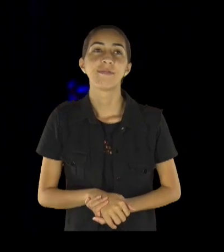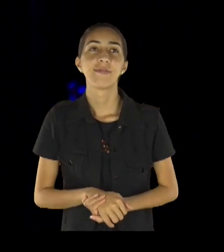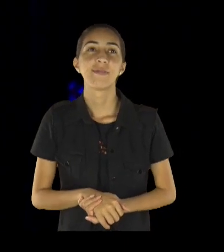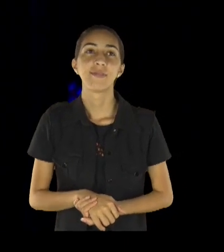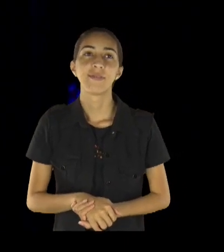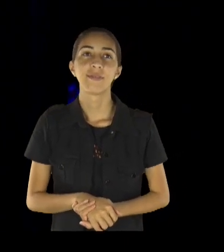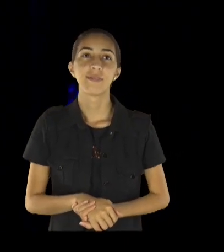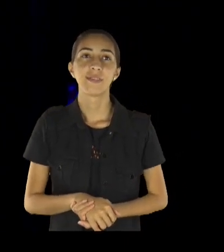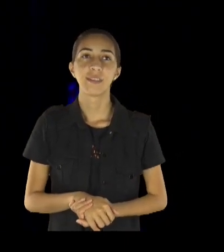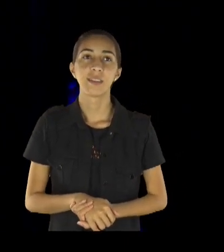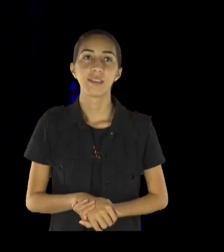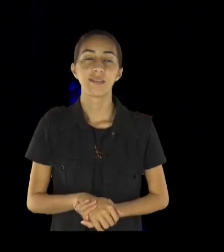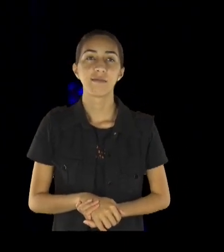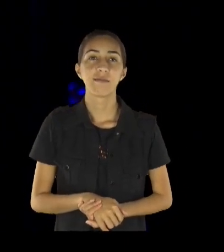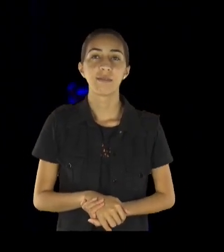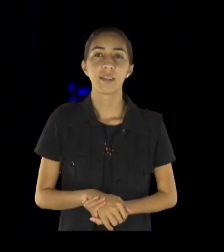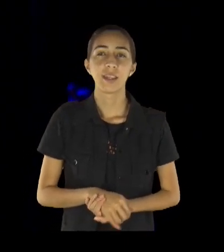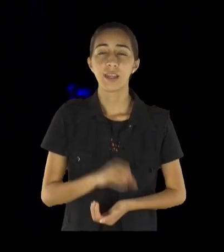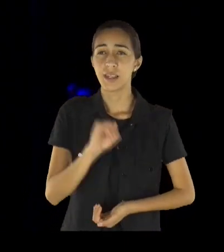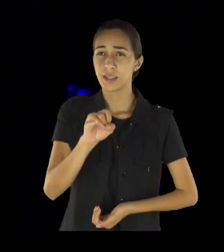ser totalmente derrotado,